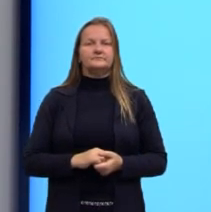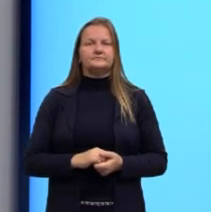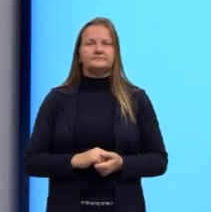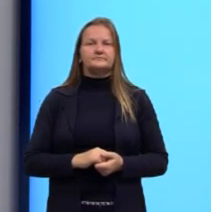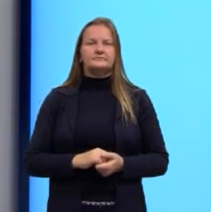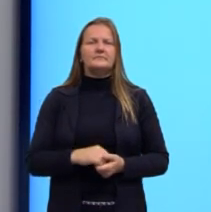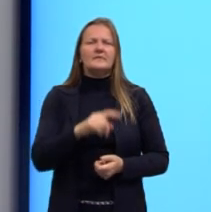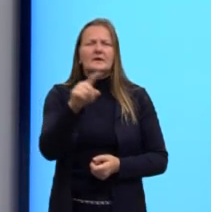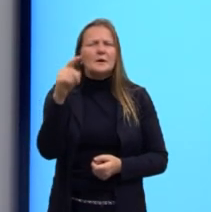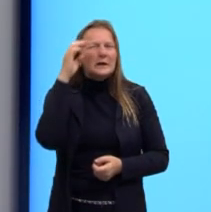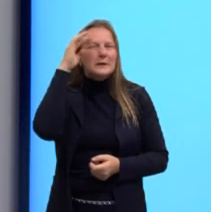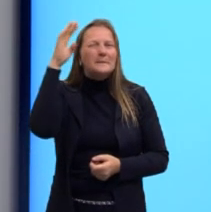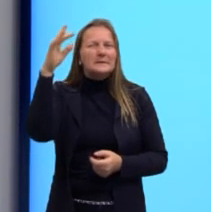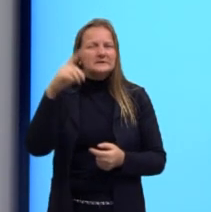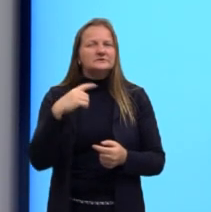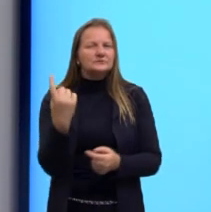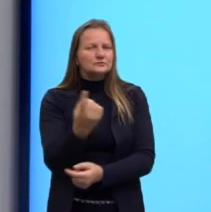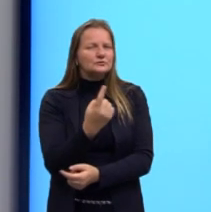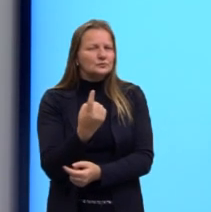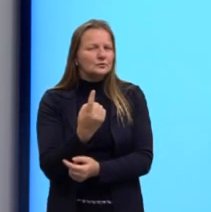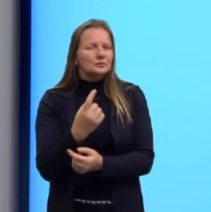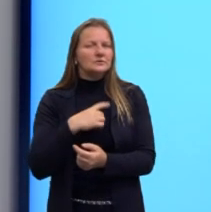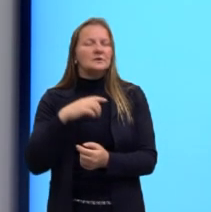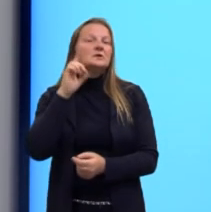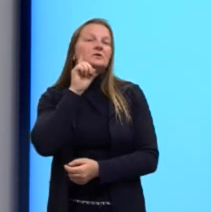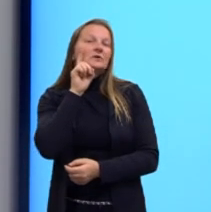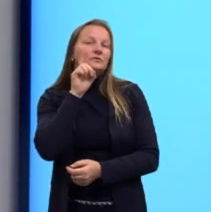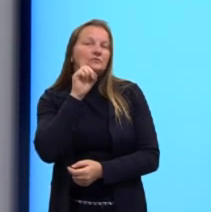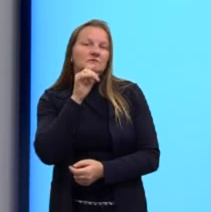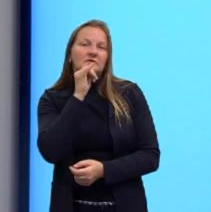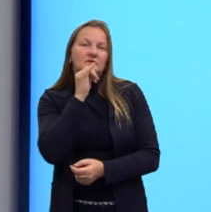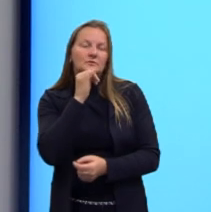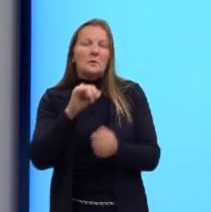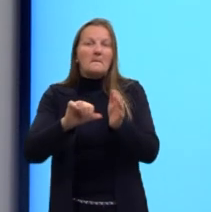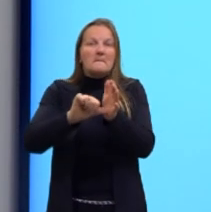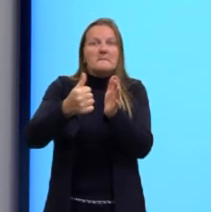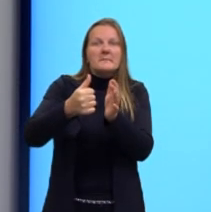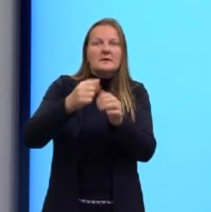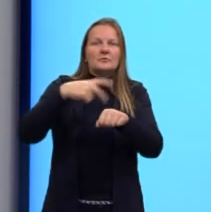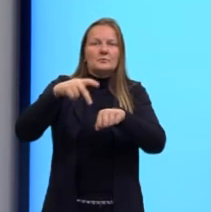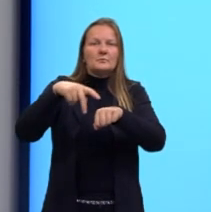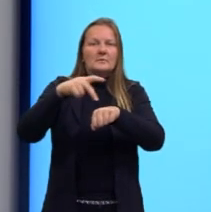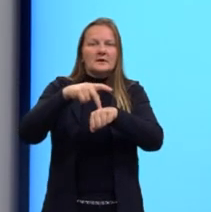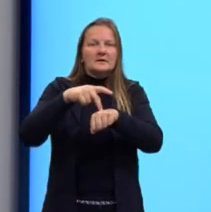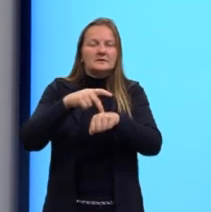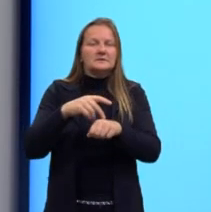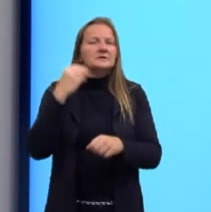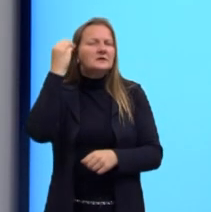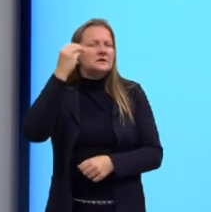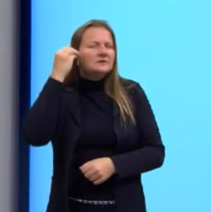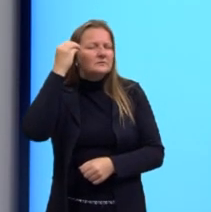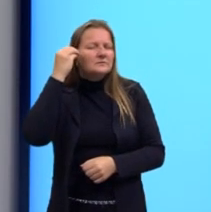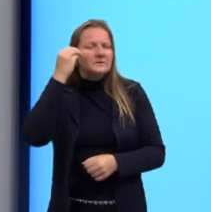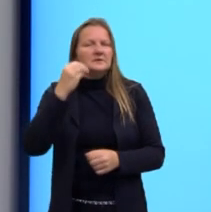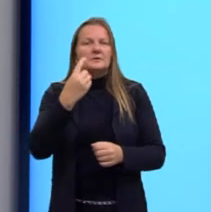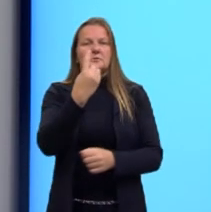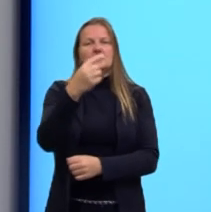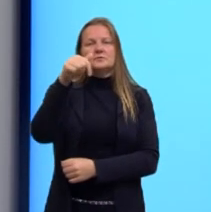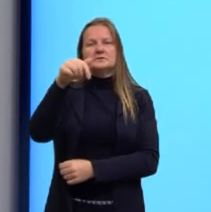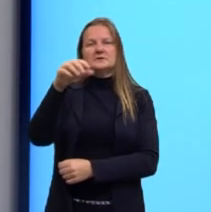Imaginem vocês que os Estados Unidos são o primeiro país a fazer essa experiência dos anos 1700.